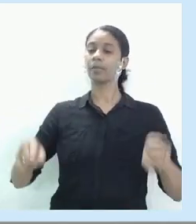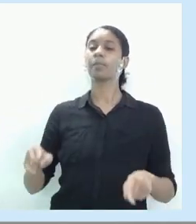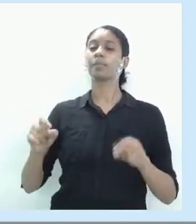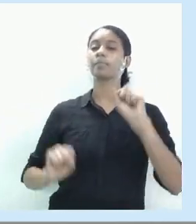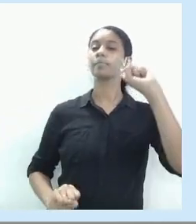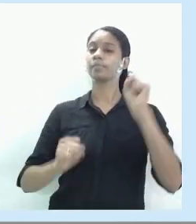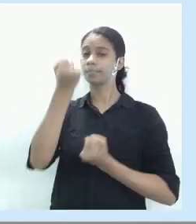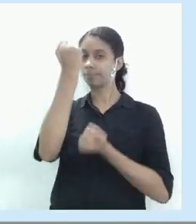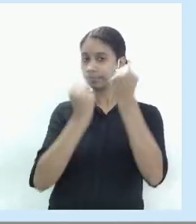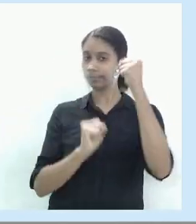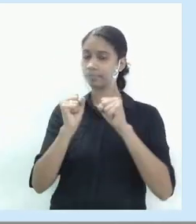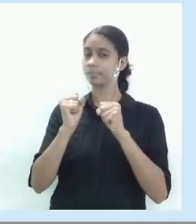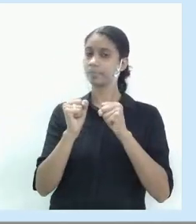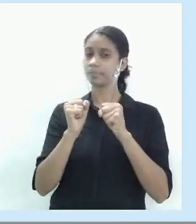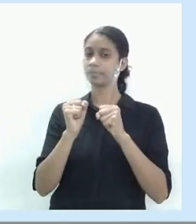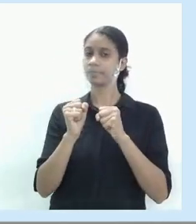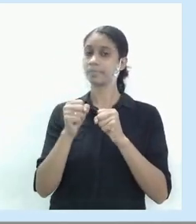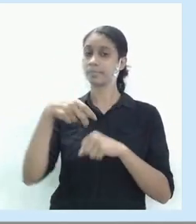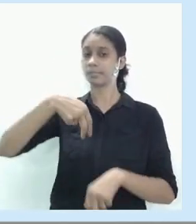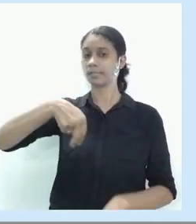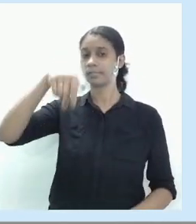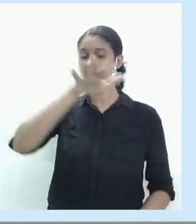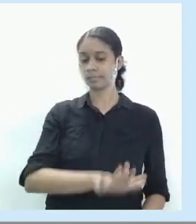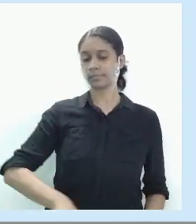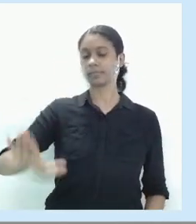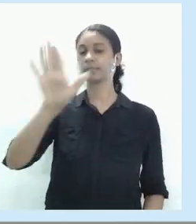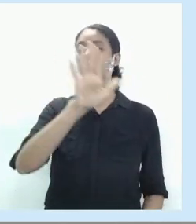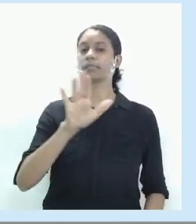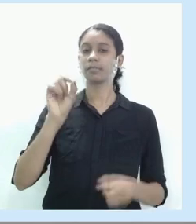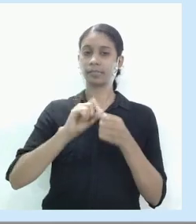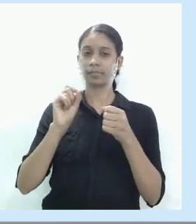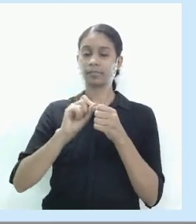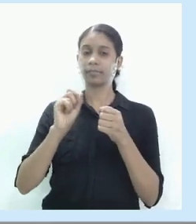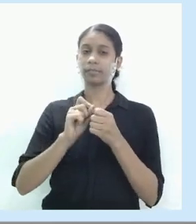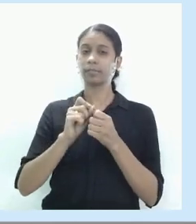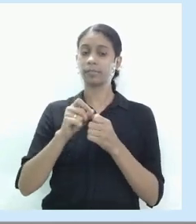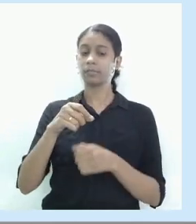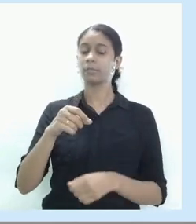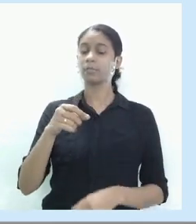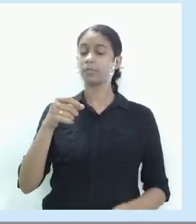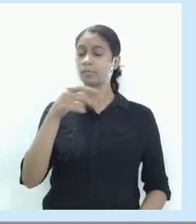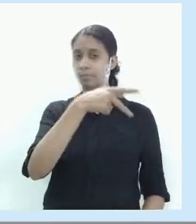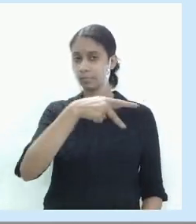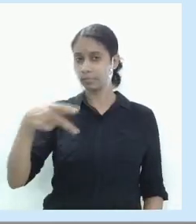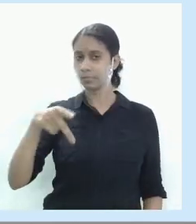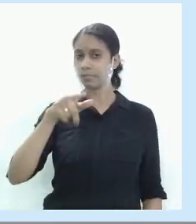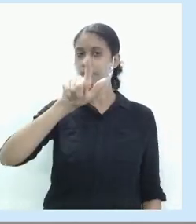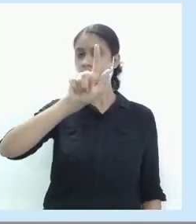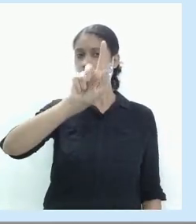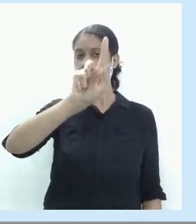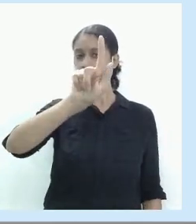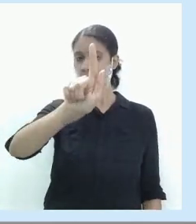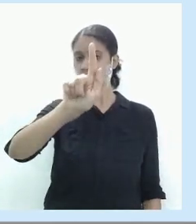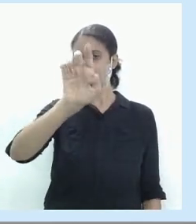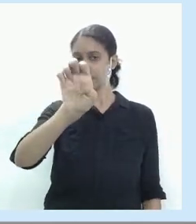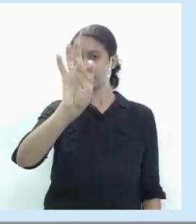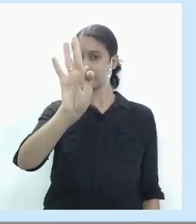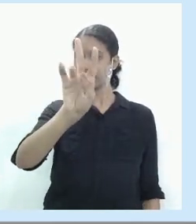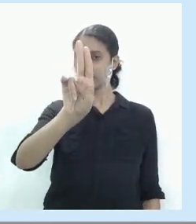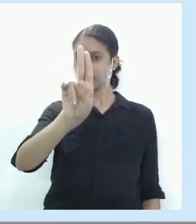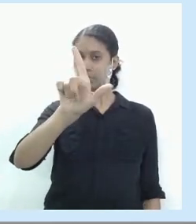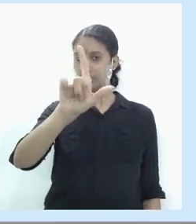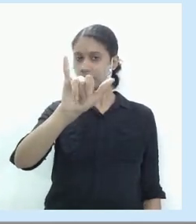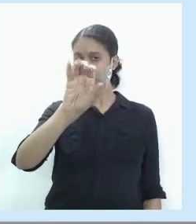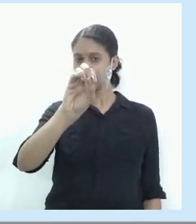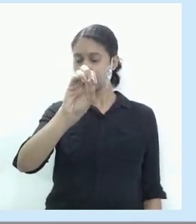industrialização e nacionalização das indústrias promovidos pelo governo Getúlio Vargas intensificado depois por Juscelino